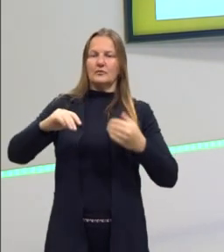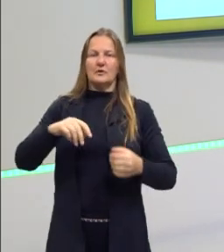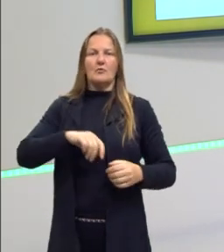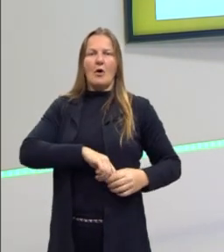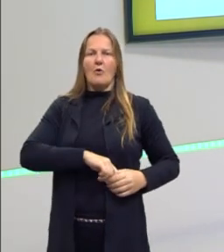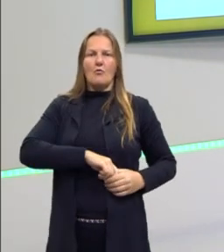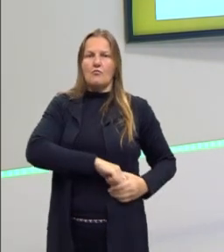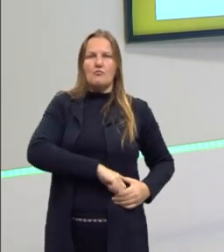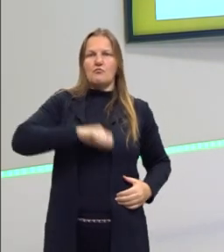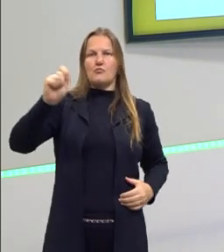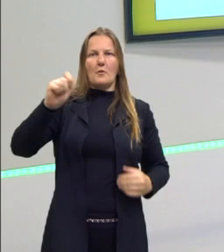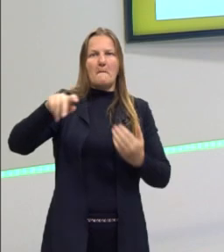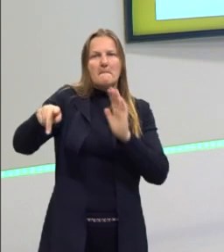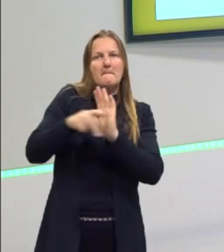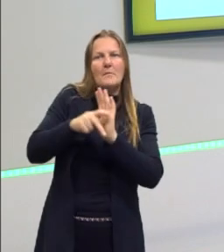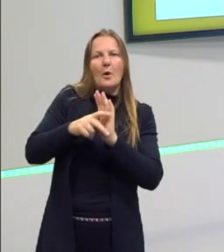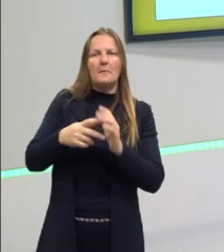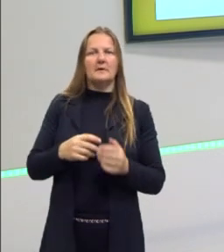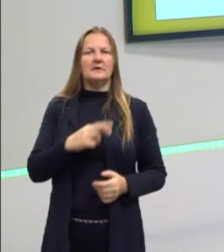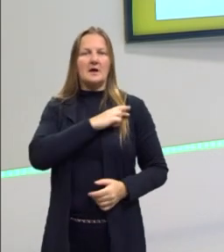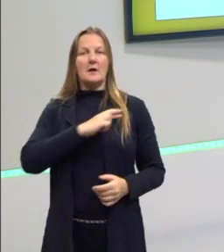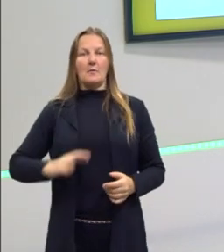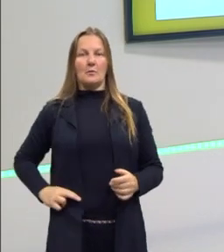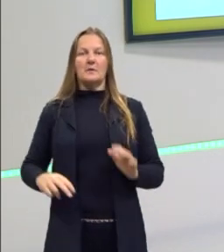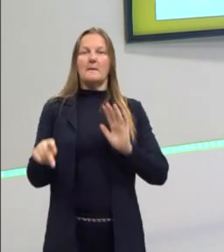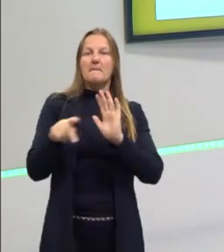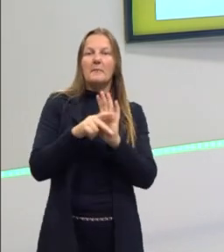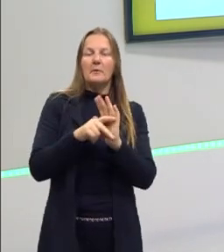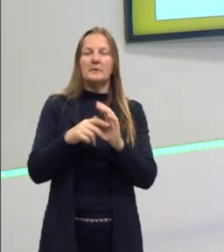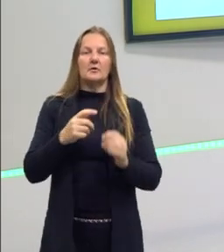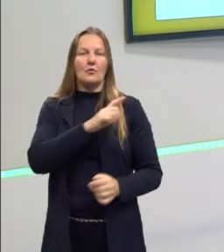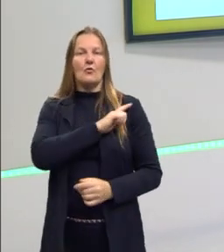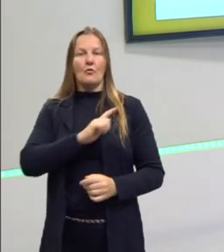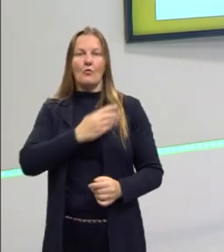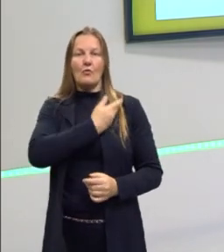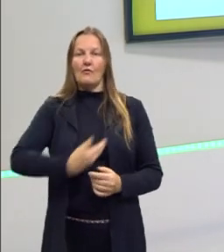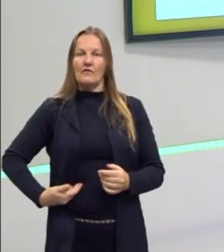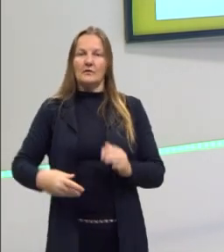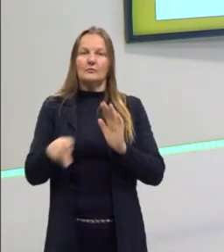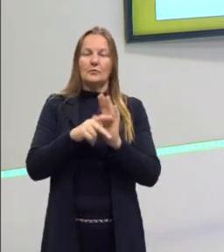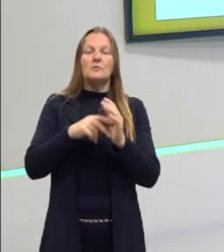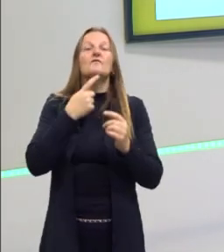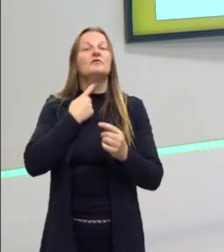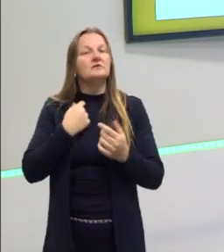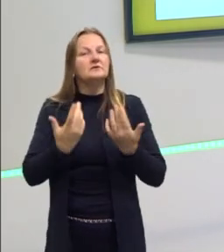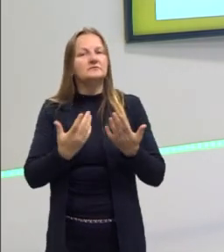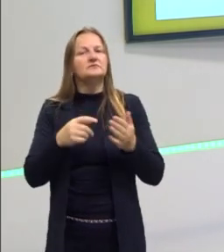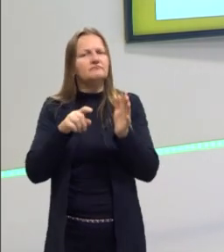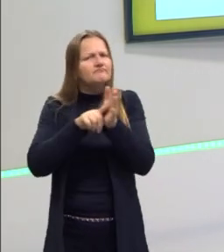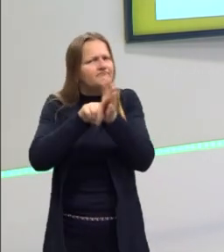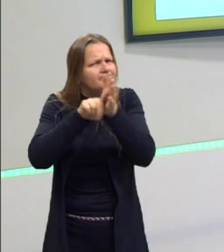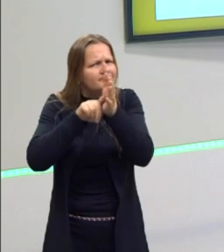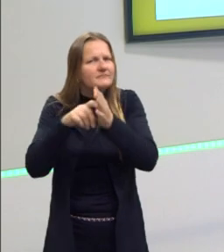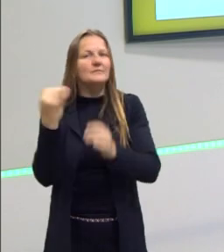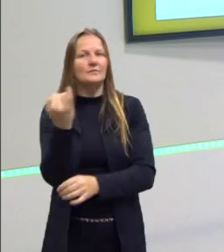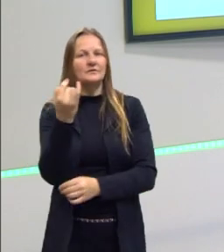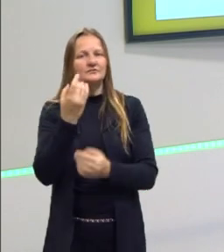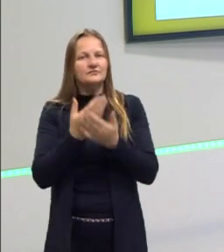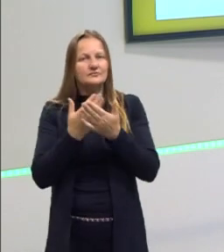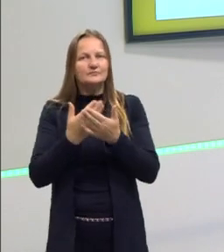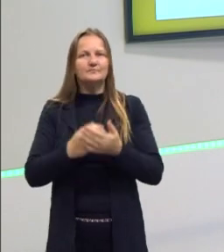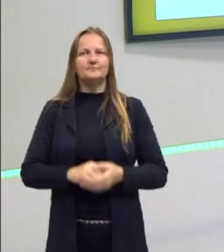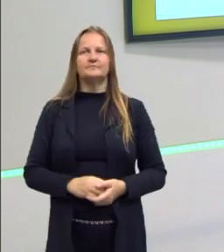república, proclamar o seu próprio governo. São revoltas bem importantes de se estudar. E aqui a gente tem uma imagem